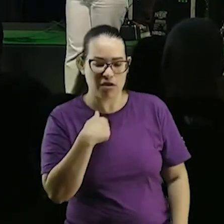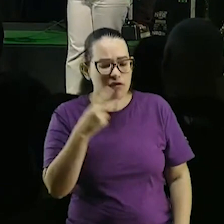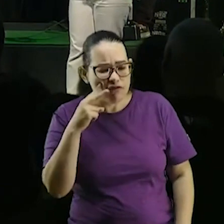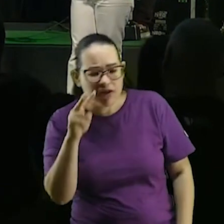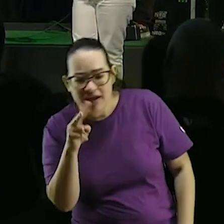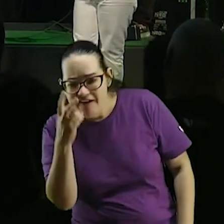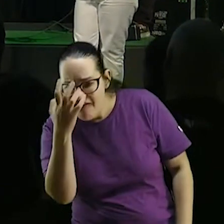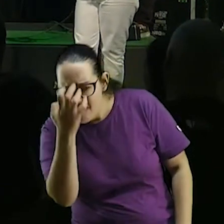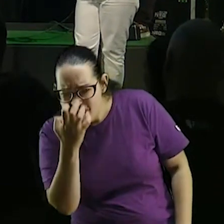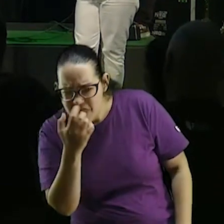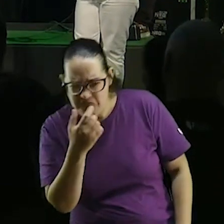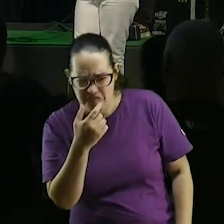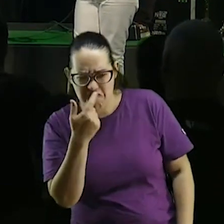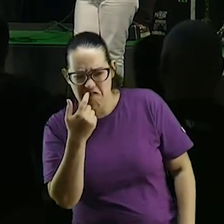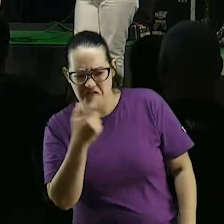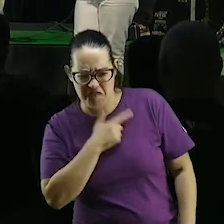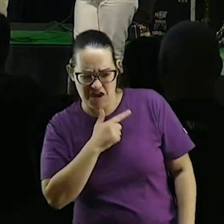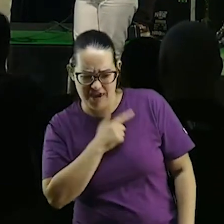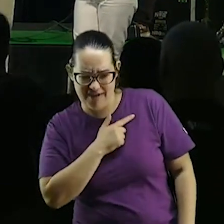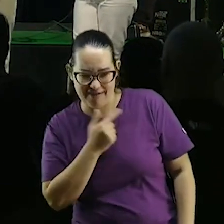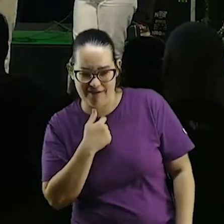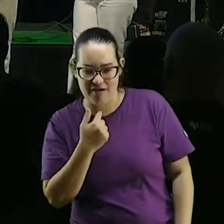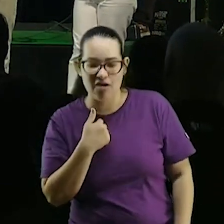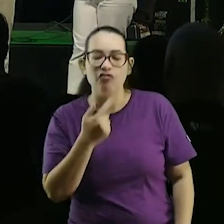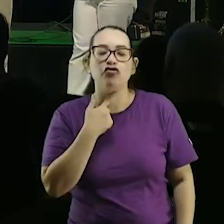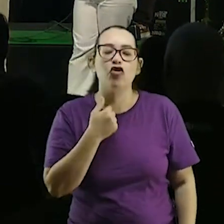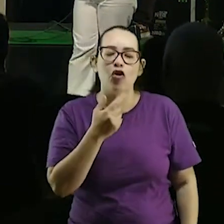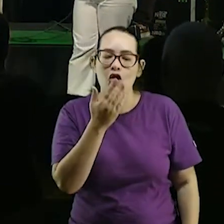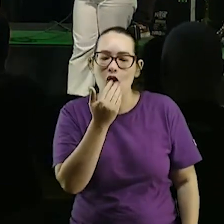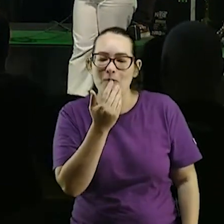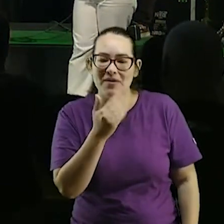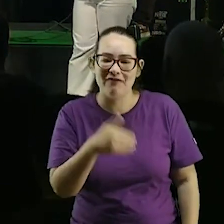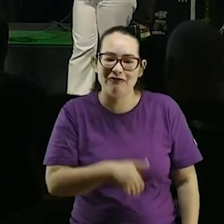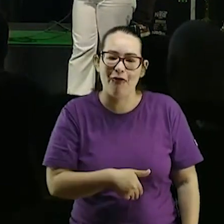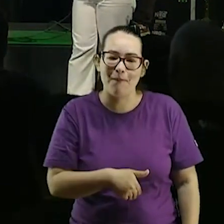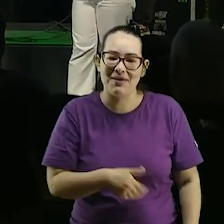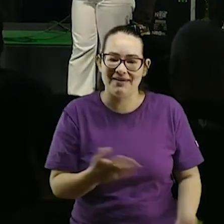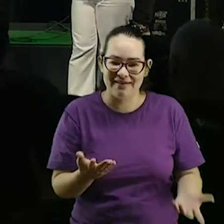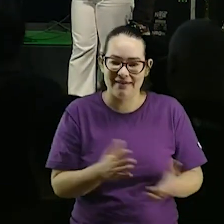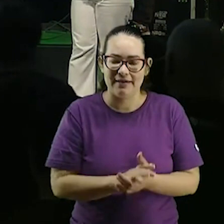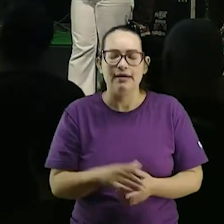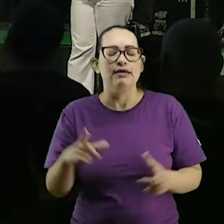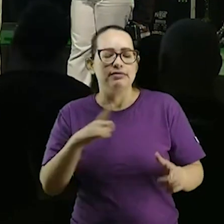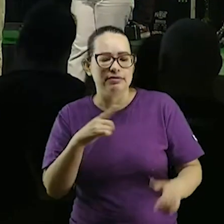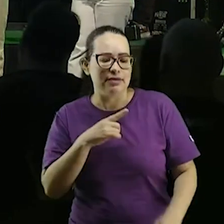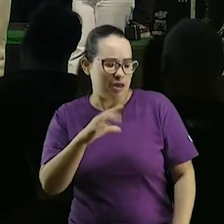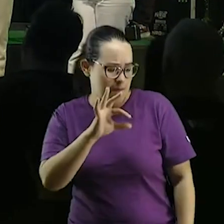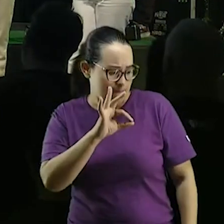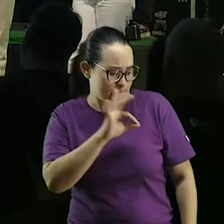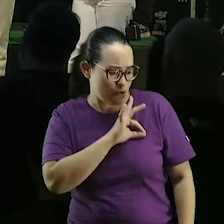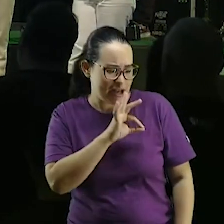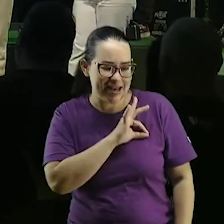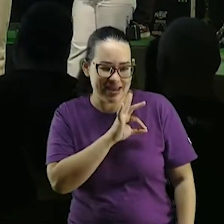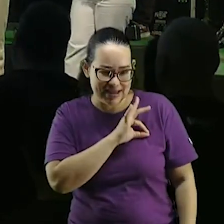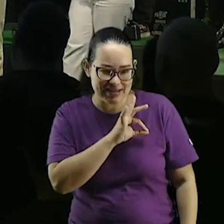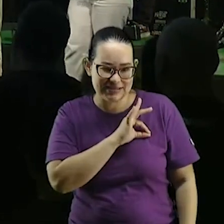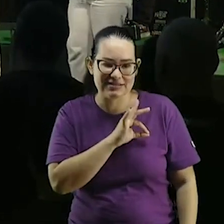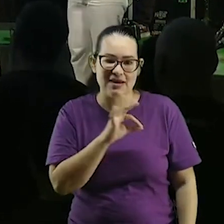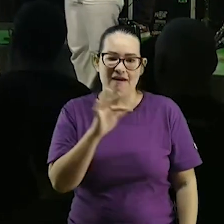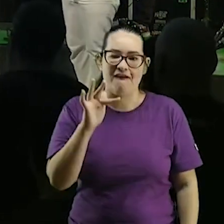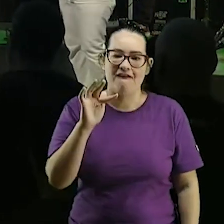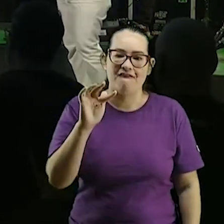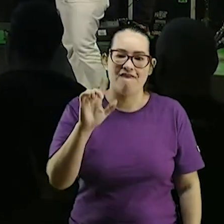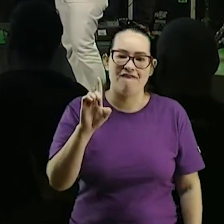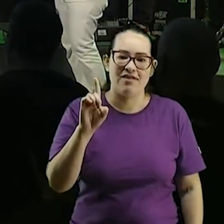feia pessoa que chega mal intencionada eu já falei aqui tem Polícia Federal delegado juiz Polícia Civil